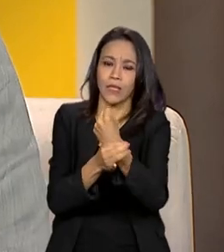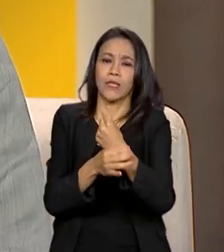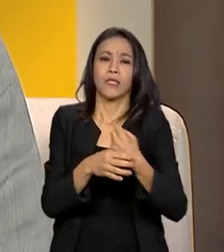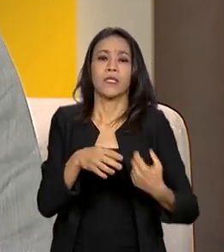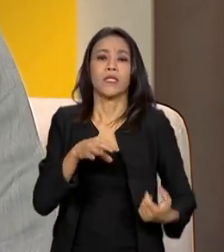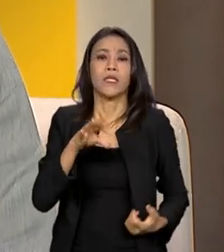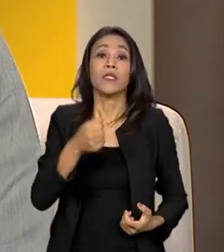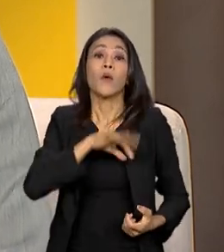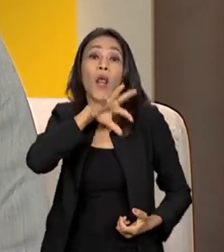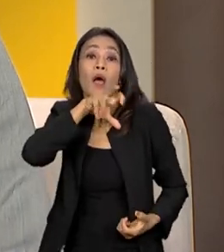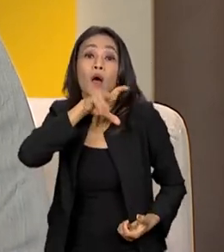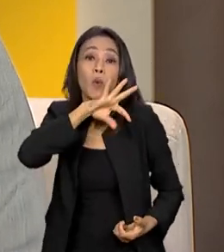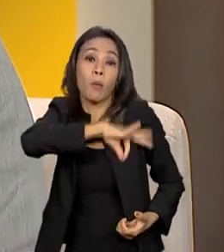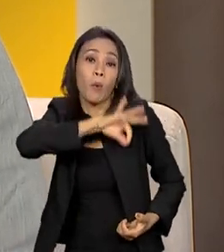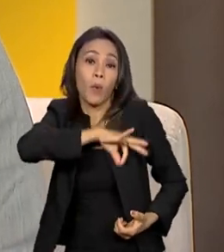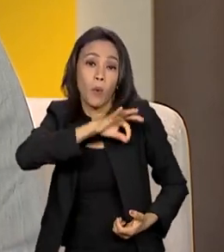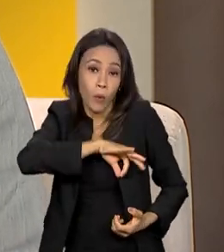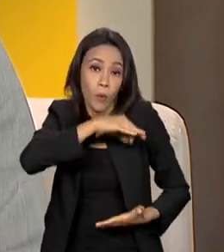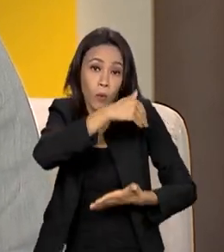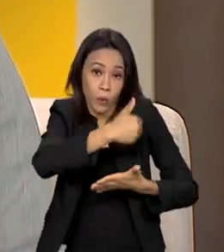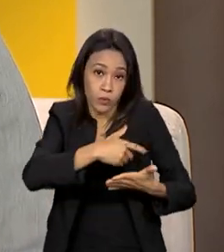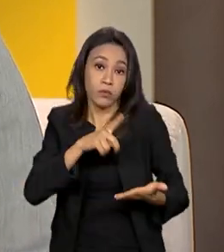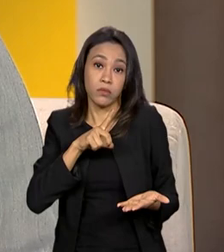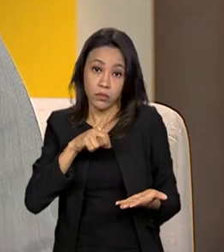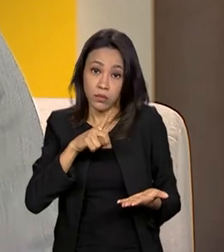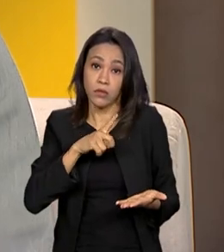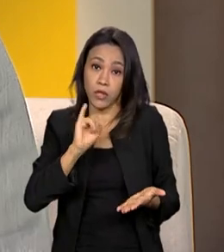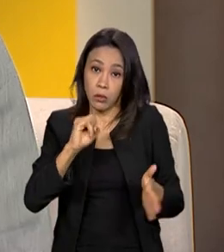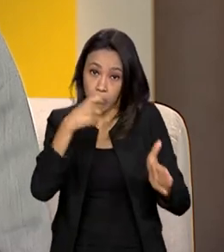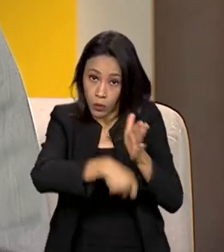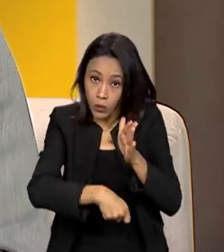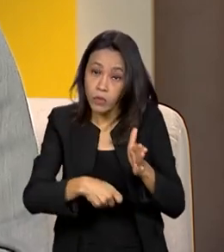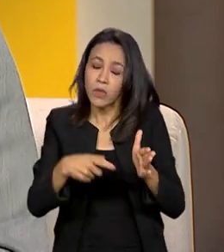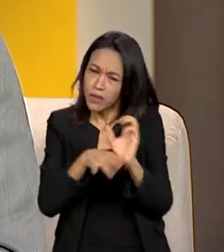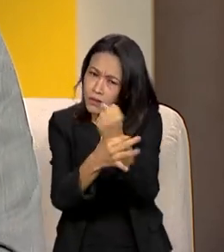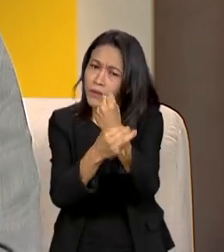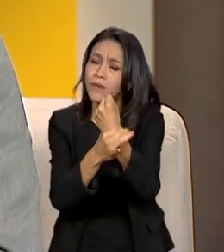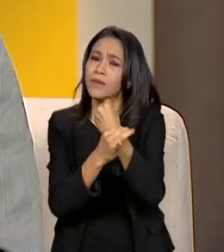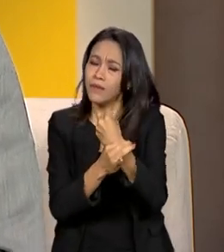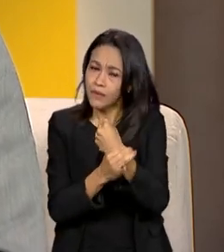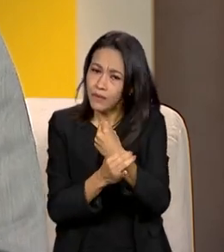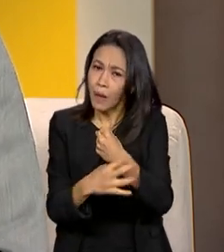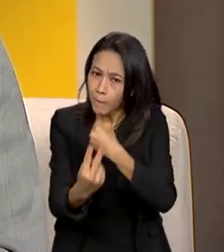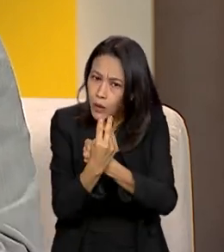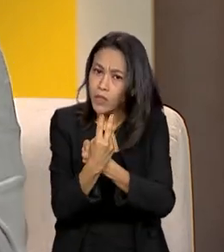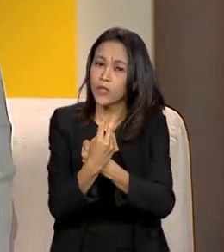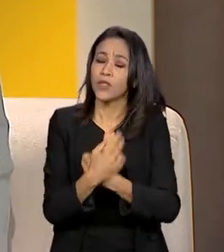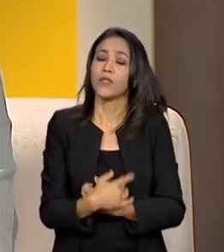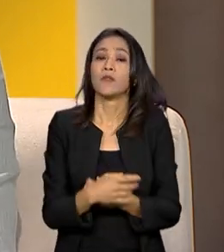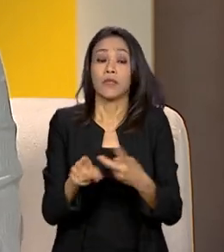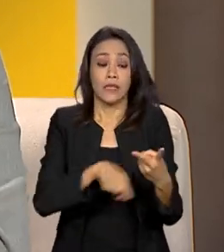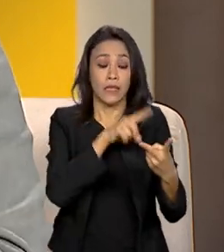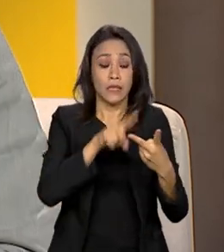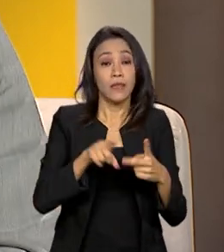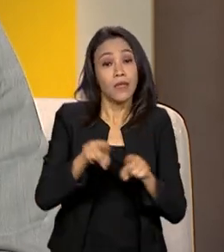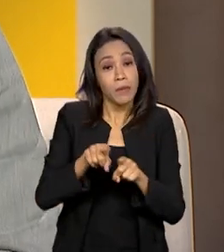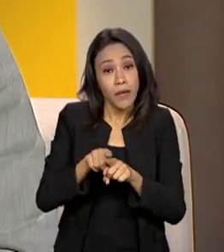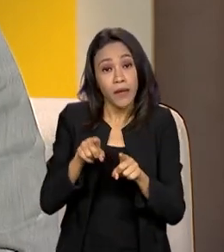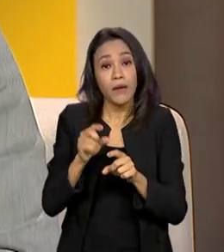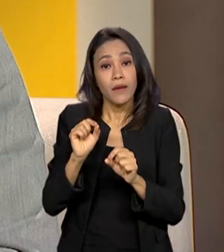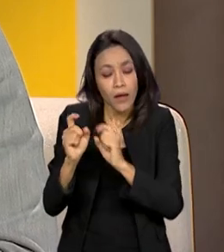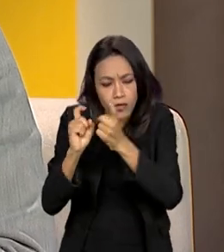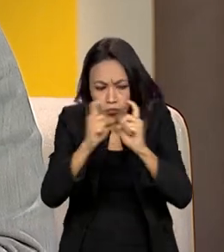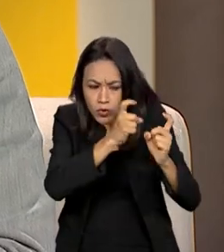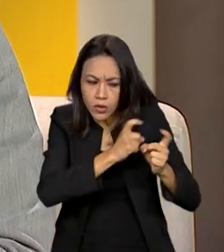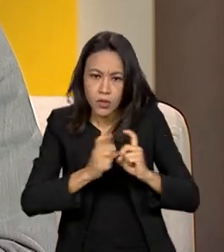de renda. Então, são ambientes muito seguros, muito bem protegidos. E tem a questão da gestão da privacidade. Então, quando